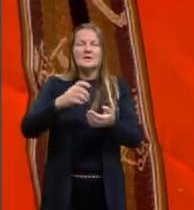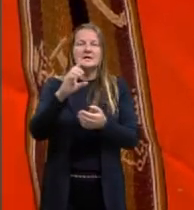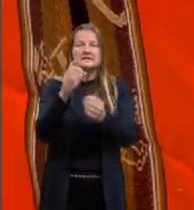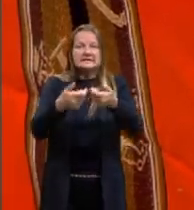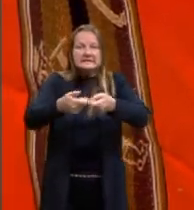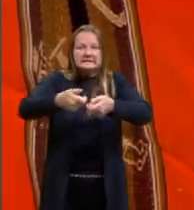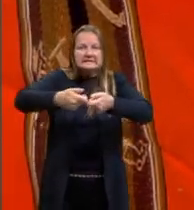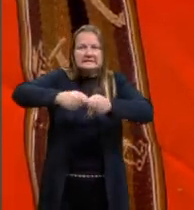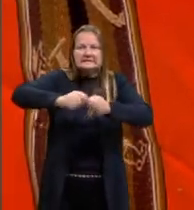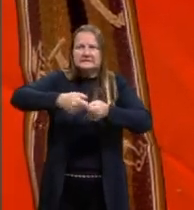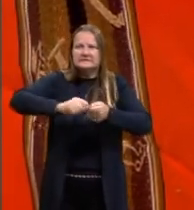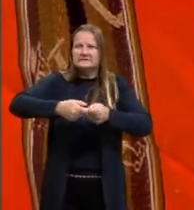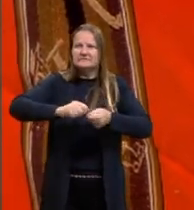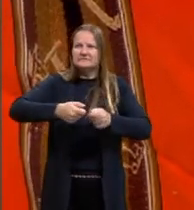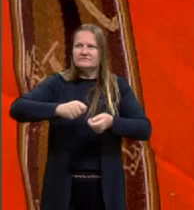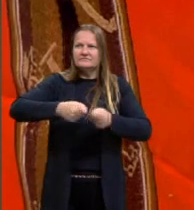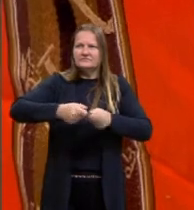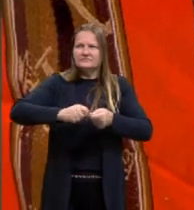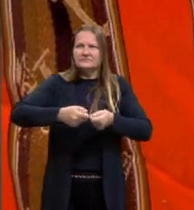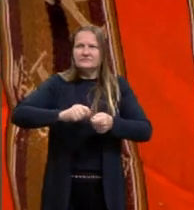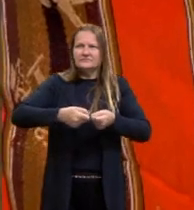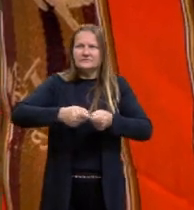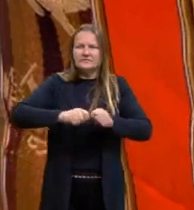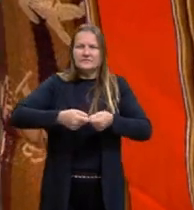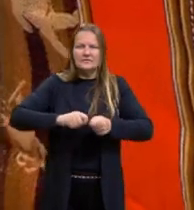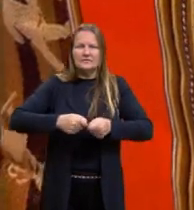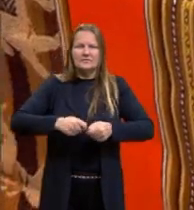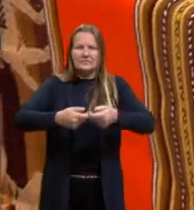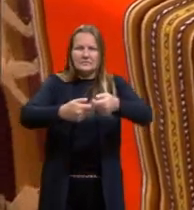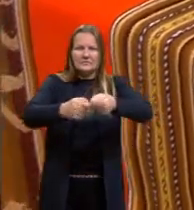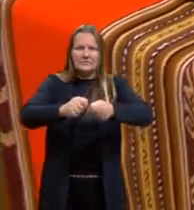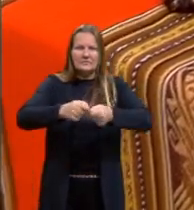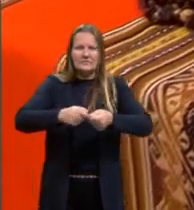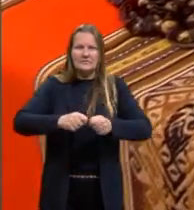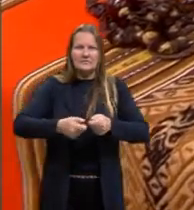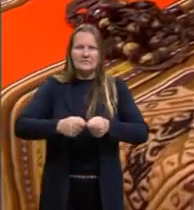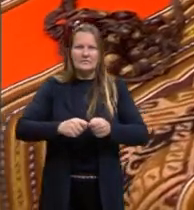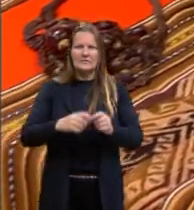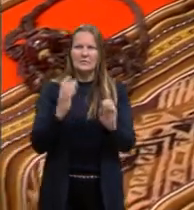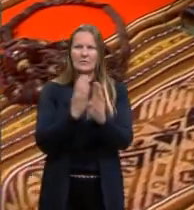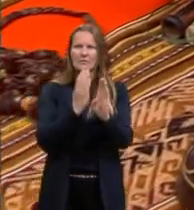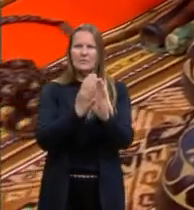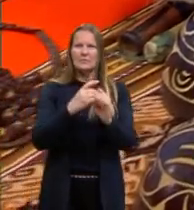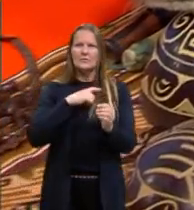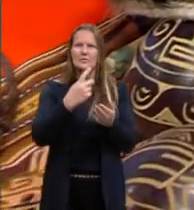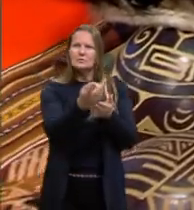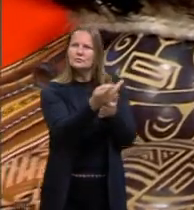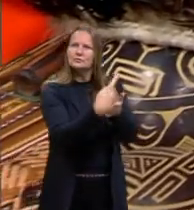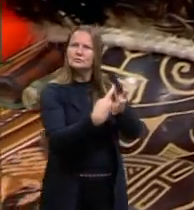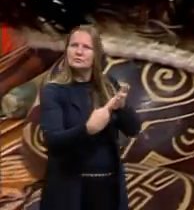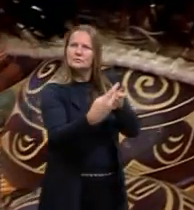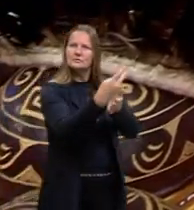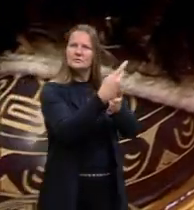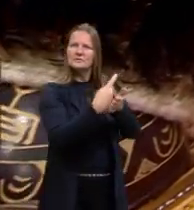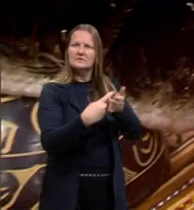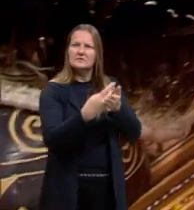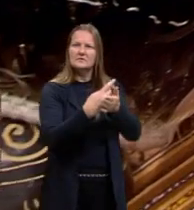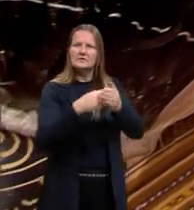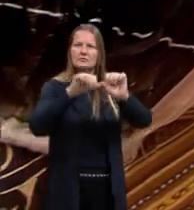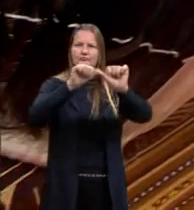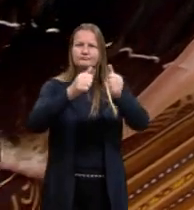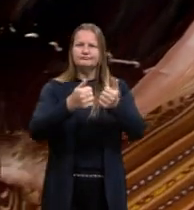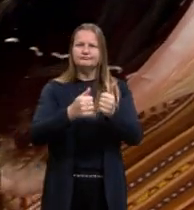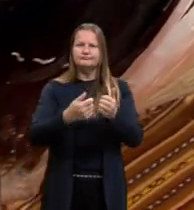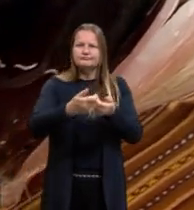olha como é trançado, né? Olha como nós encontramos desenhos e formas, e